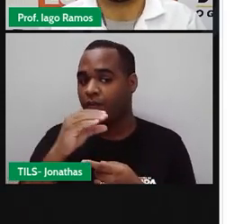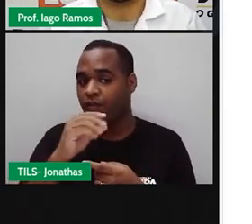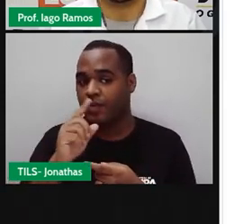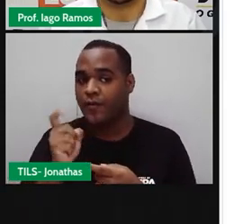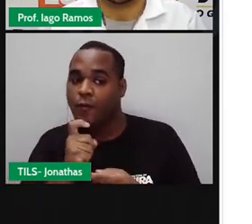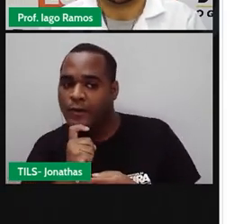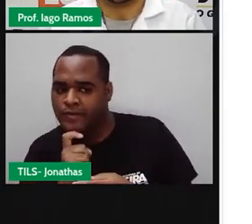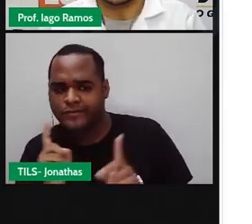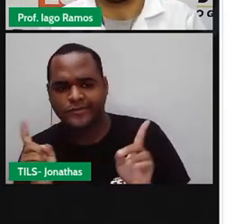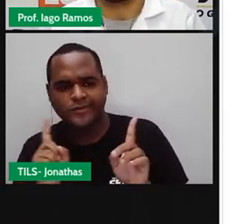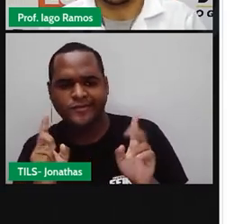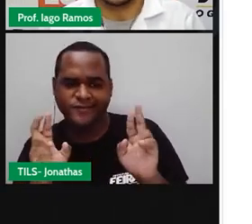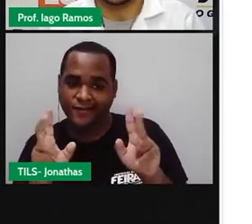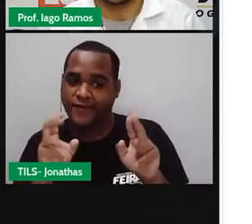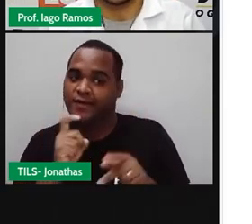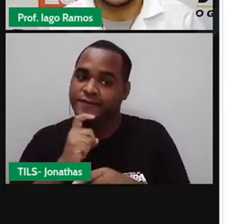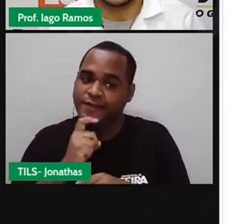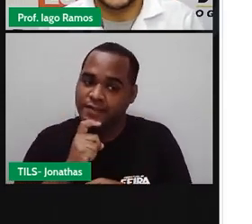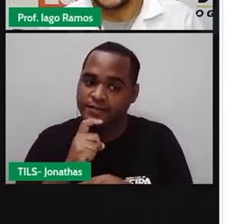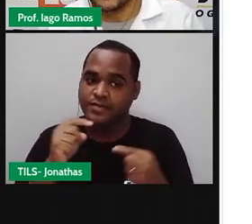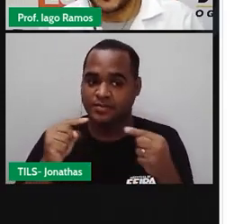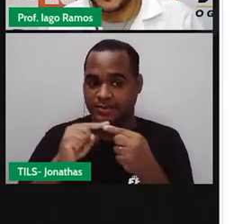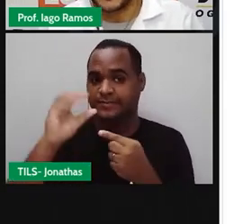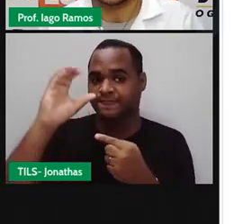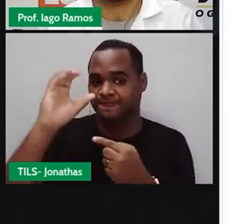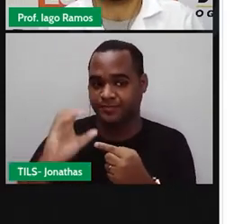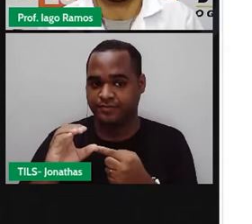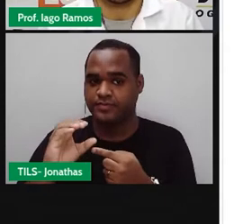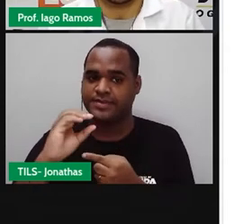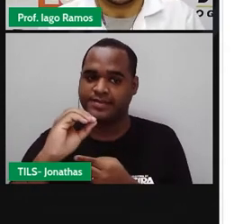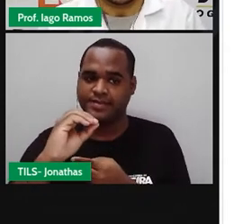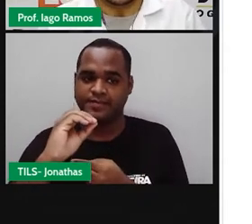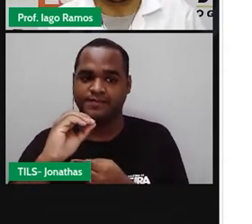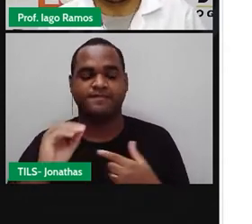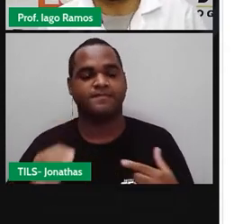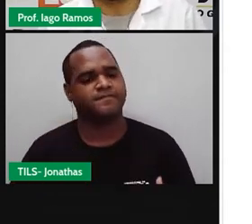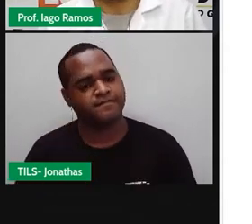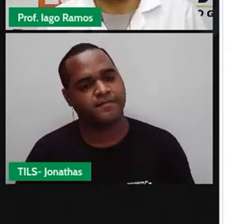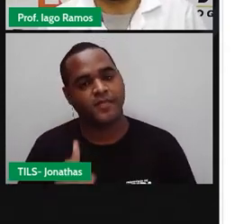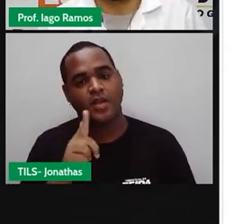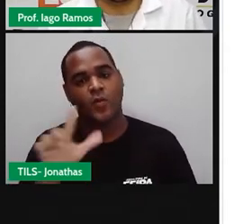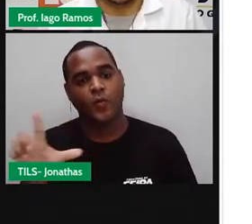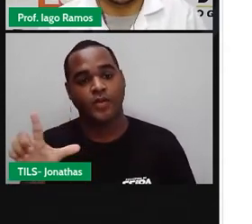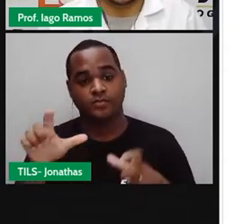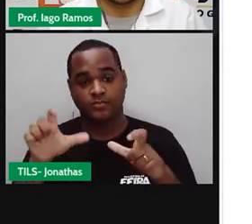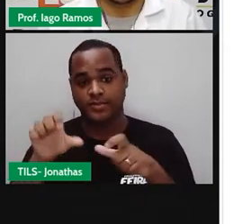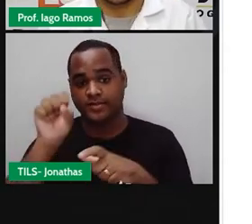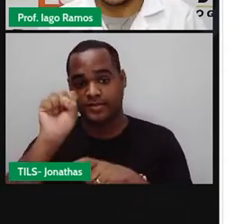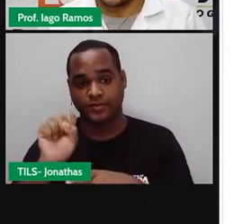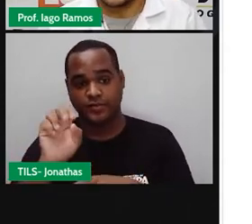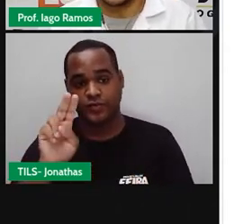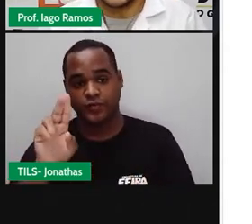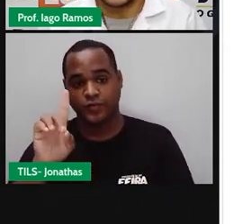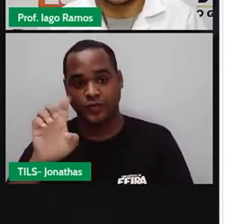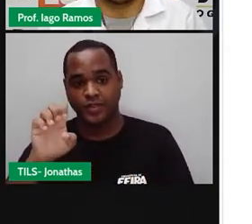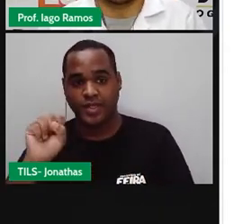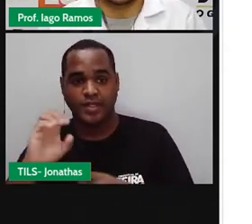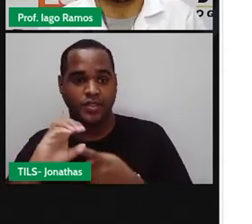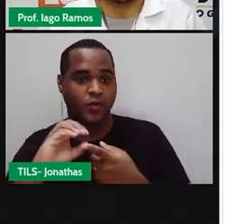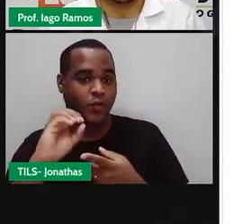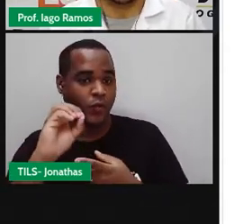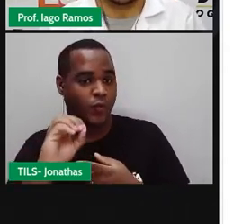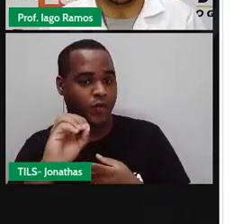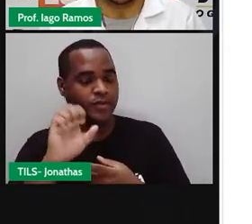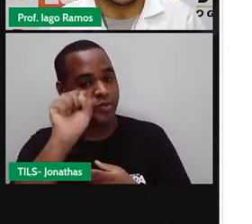que ficam abaixo de zero. As regiões sul e sudeste, sul e oeste, na